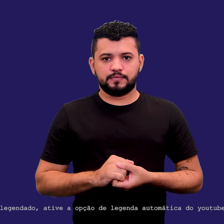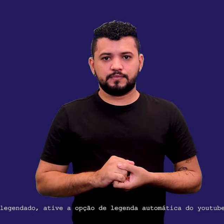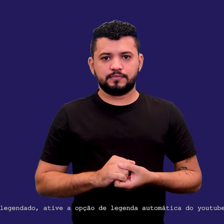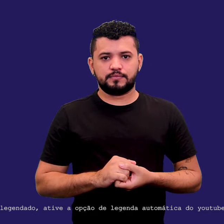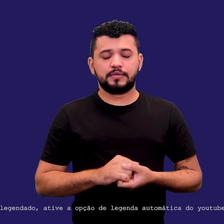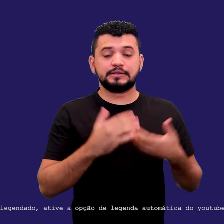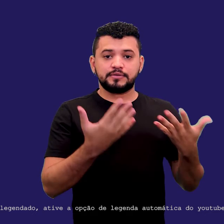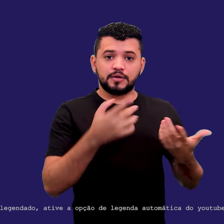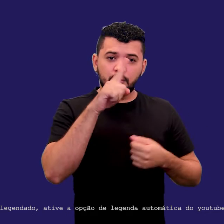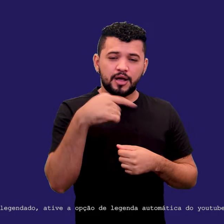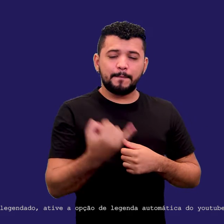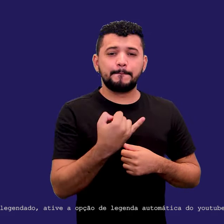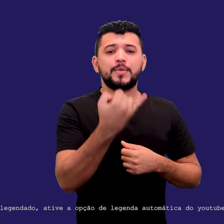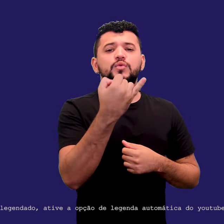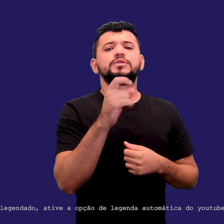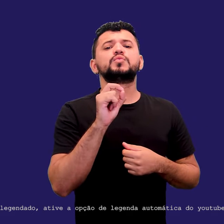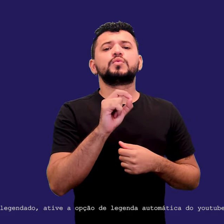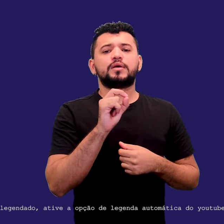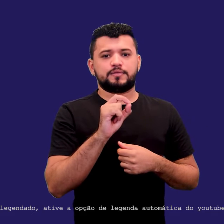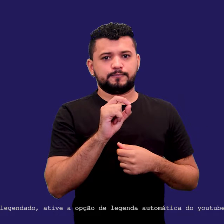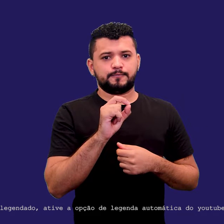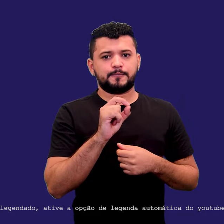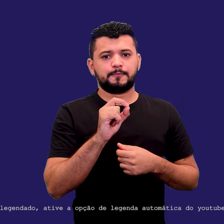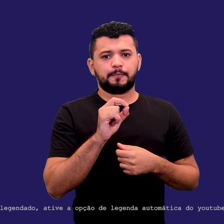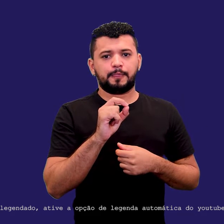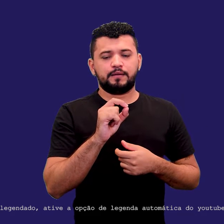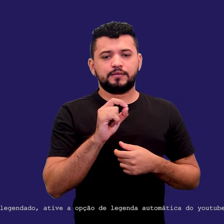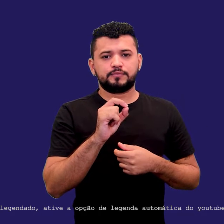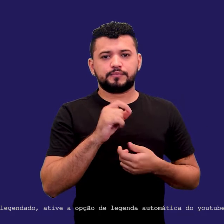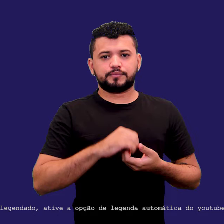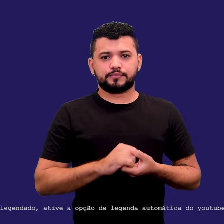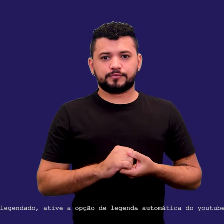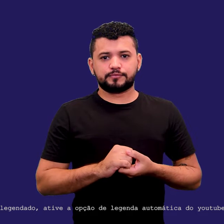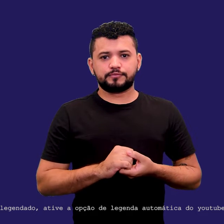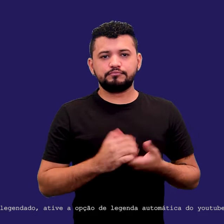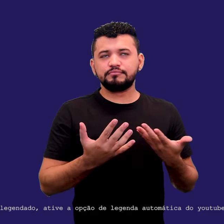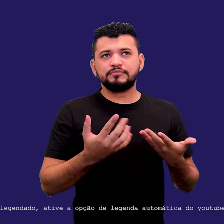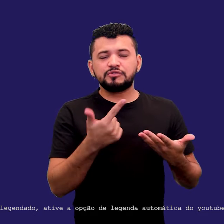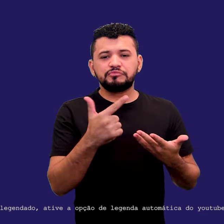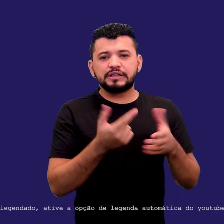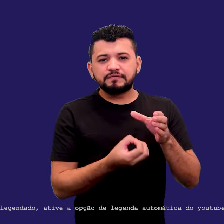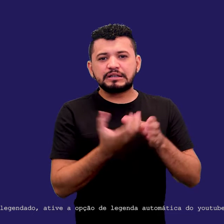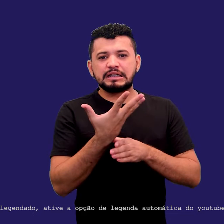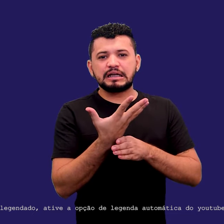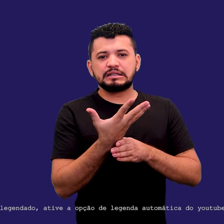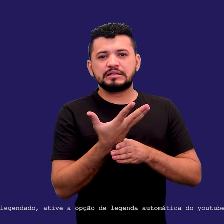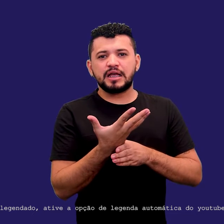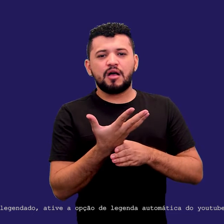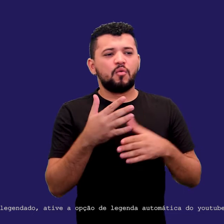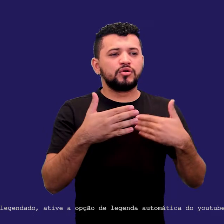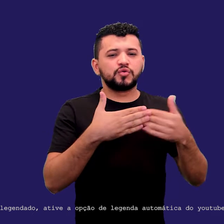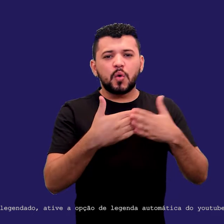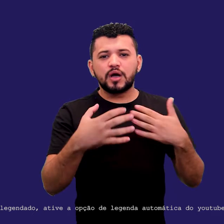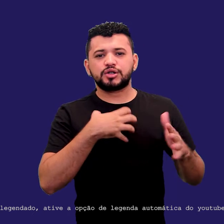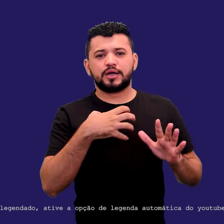que nós não criamos isso do dia para a noite, né? Esses comportamentos, essas características